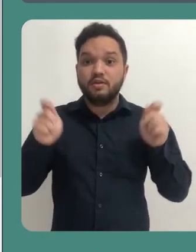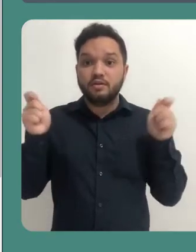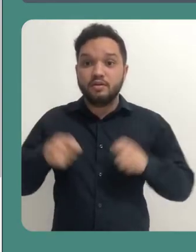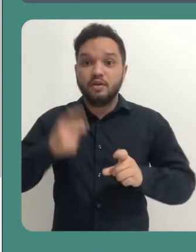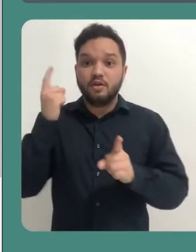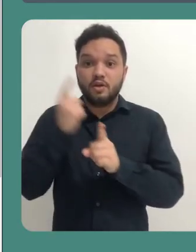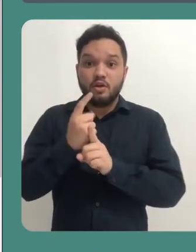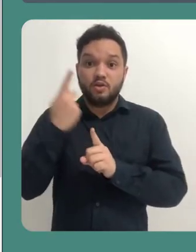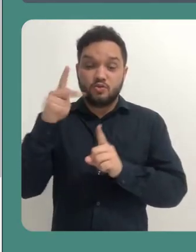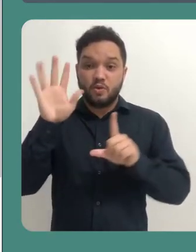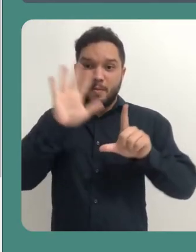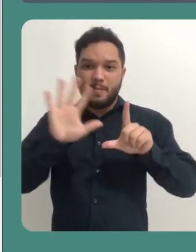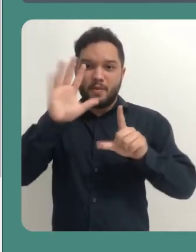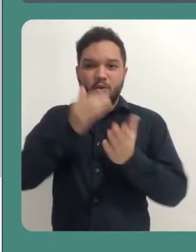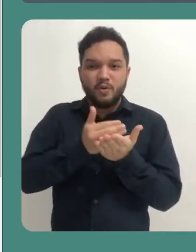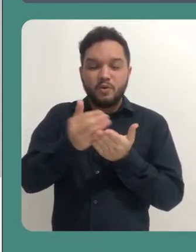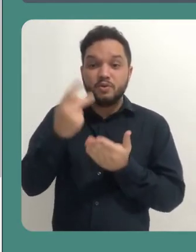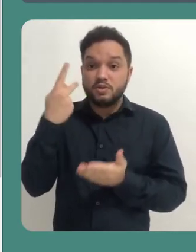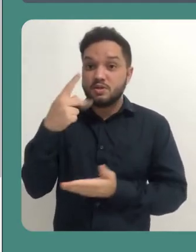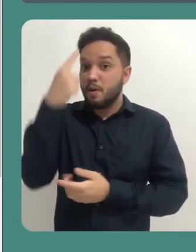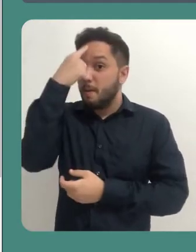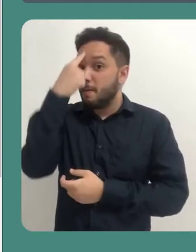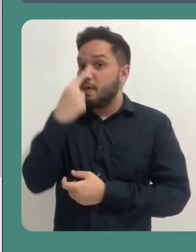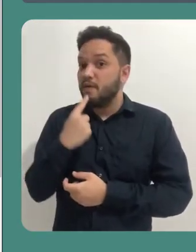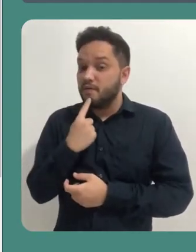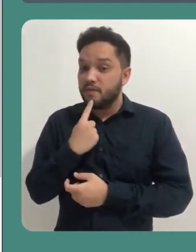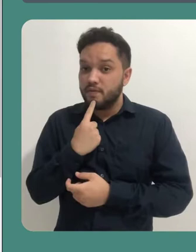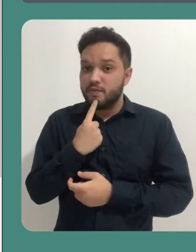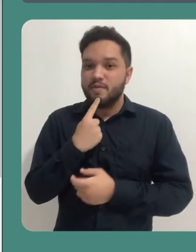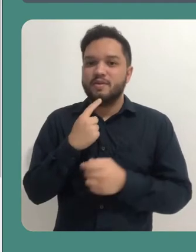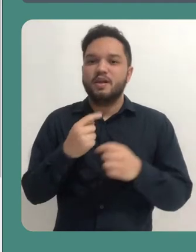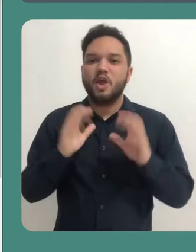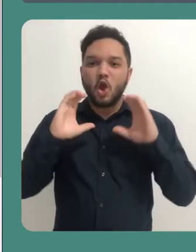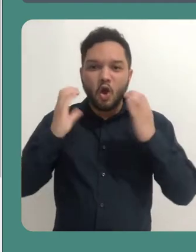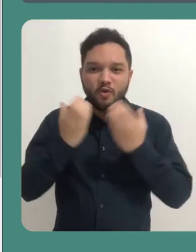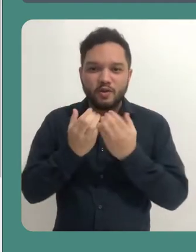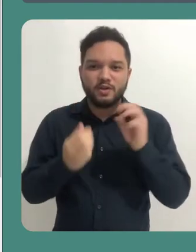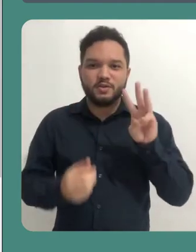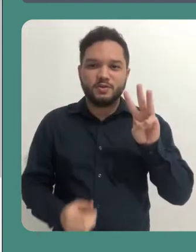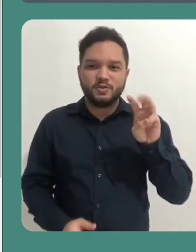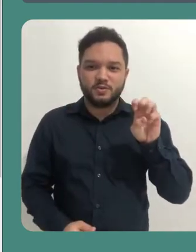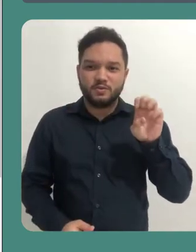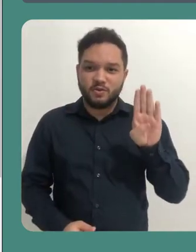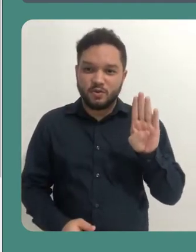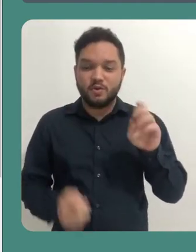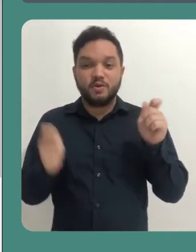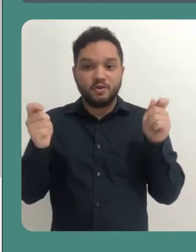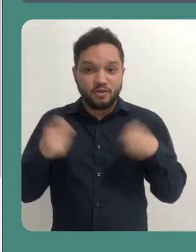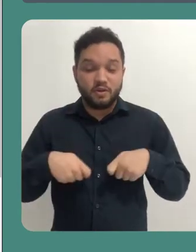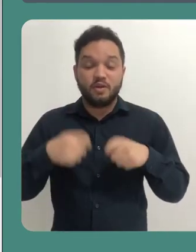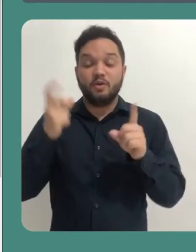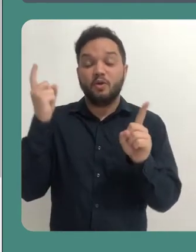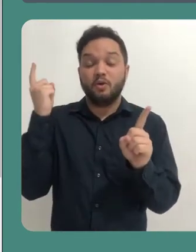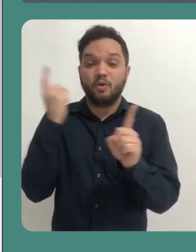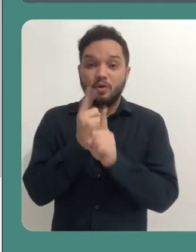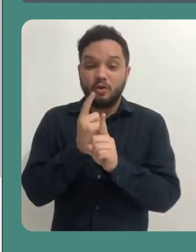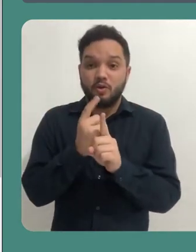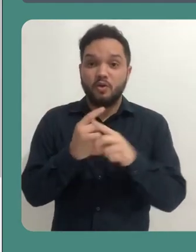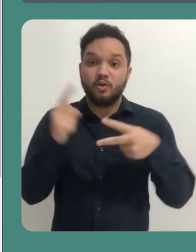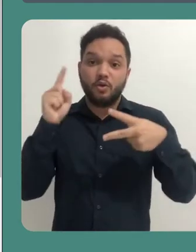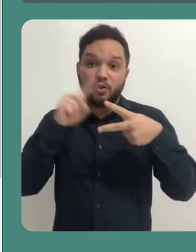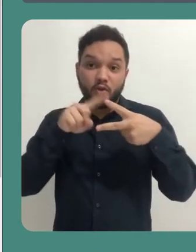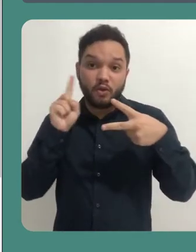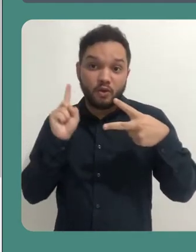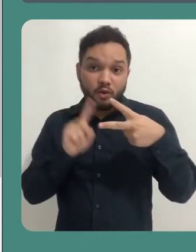encontrar a sua página inicial, o seu perfil na conferência web. Nele você encontrará também